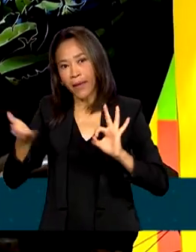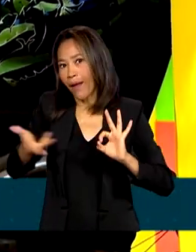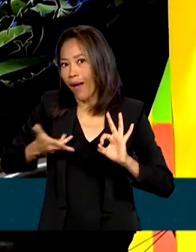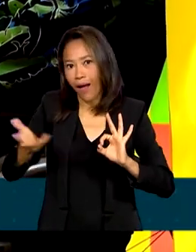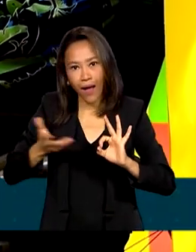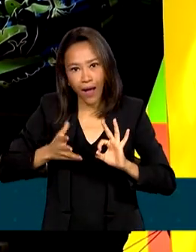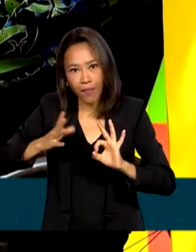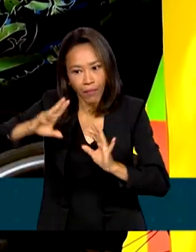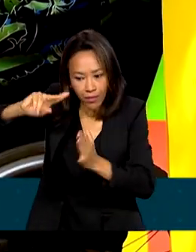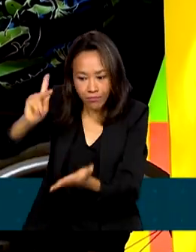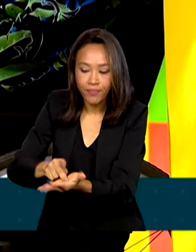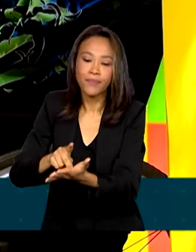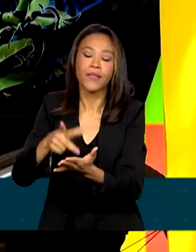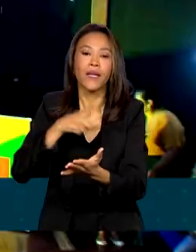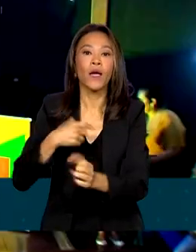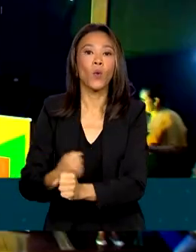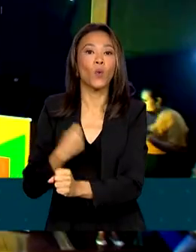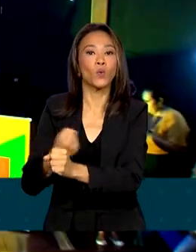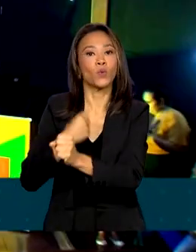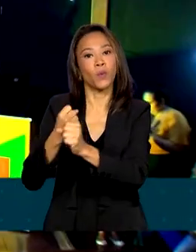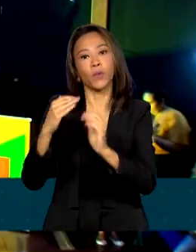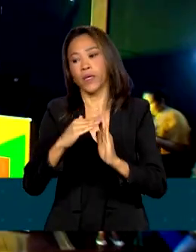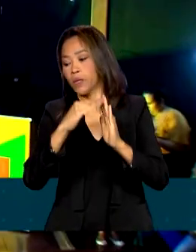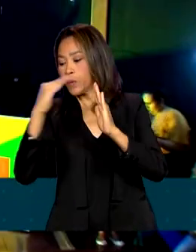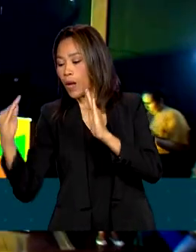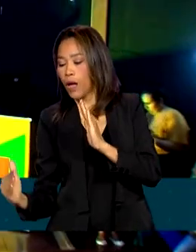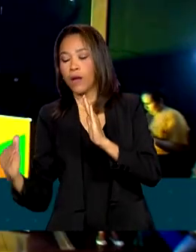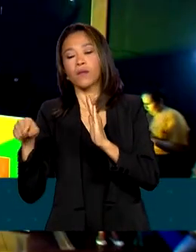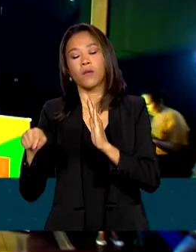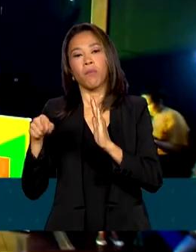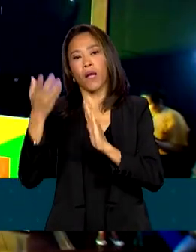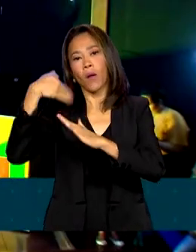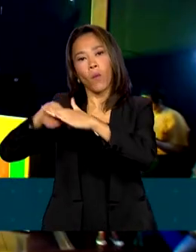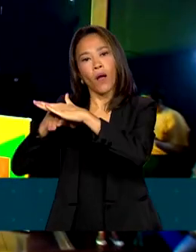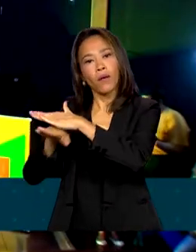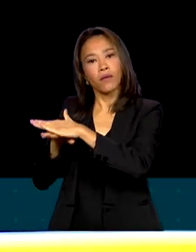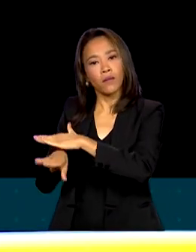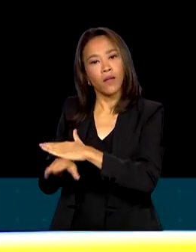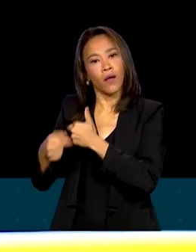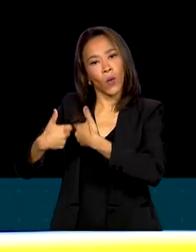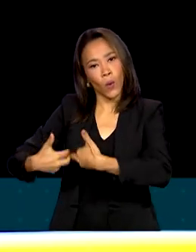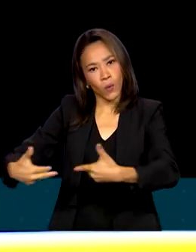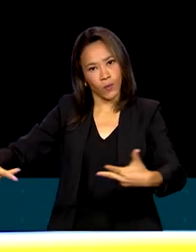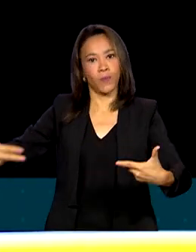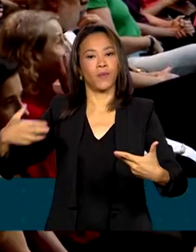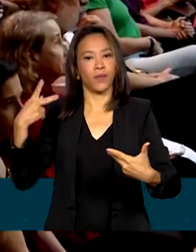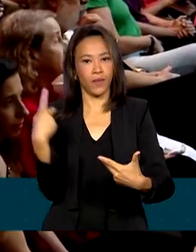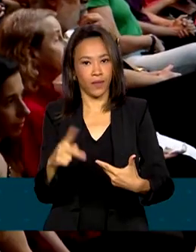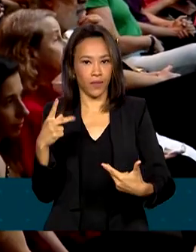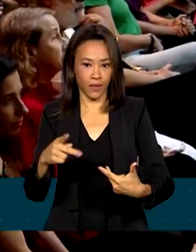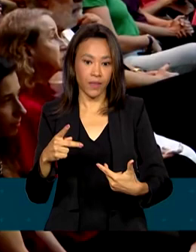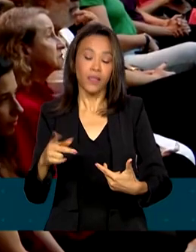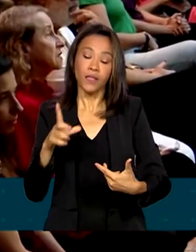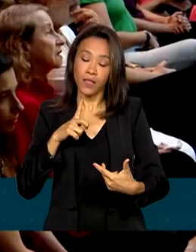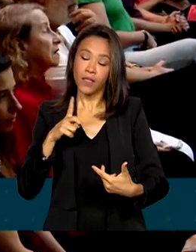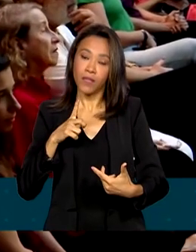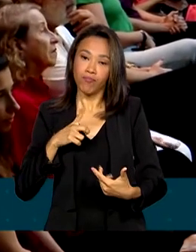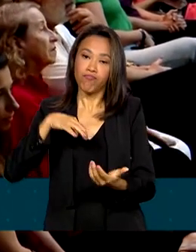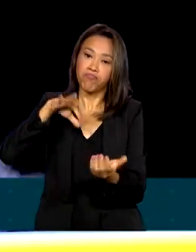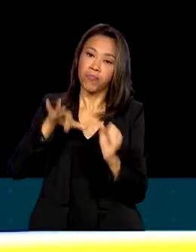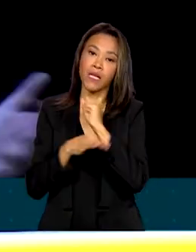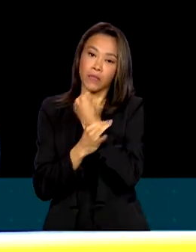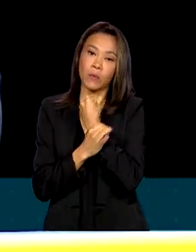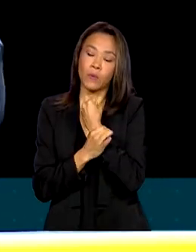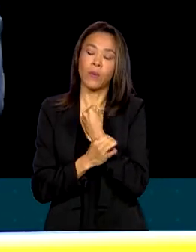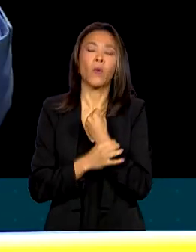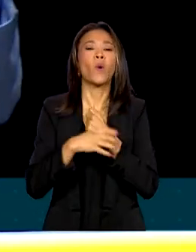Quer construir um prédio anexo para guardar parte do acervo da fundação e garantiu uma gestão democrática.